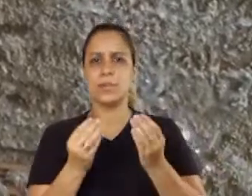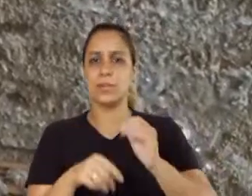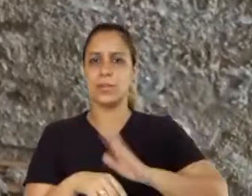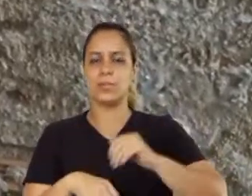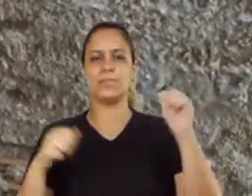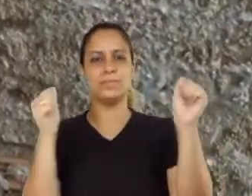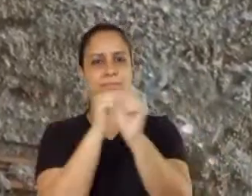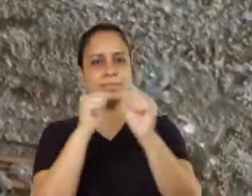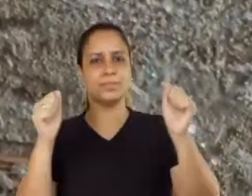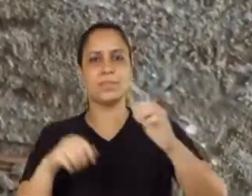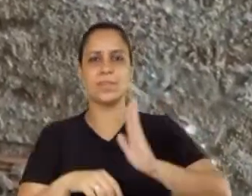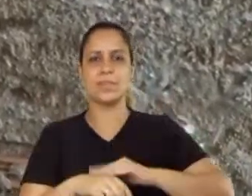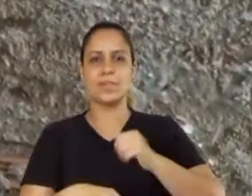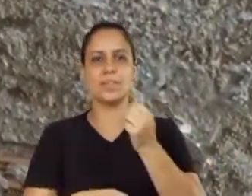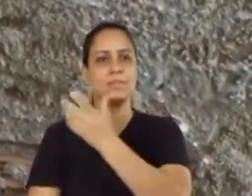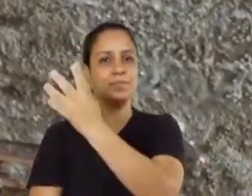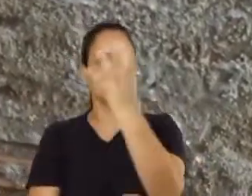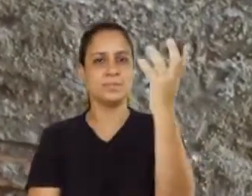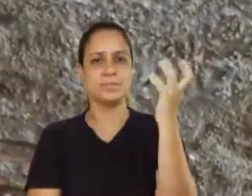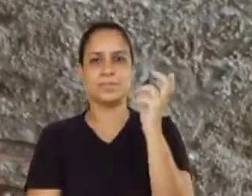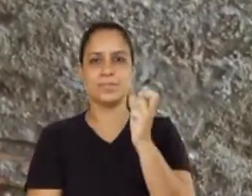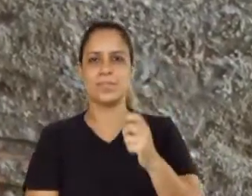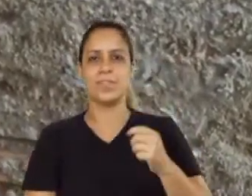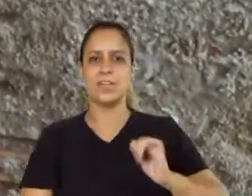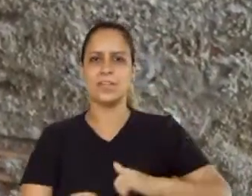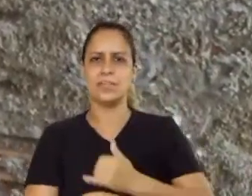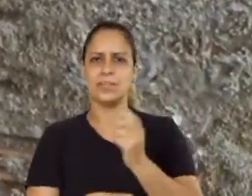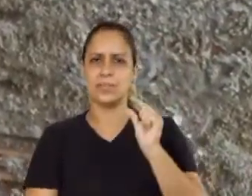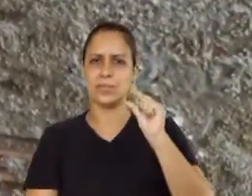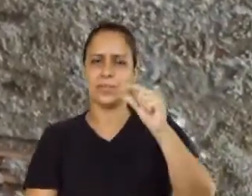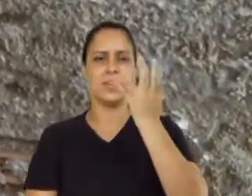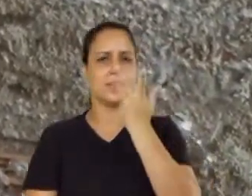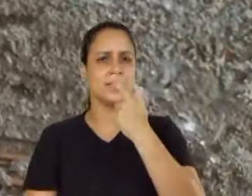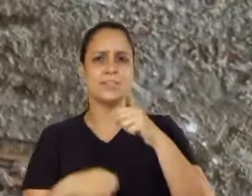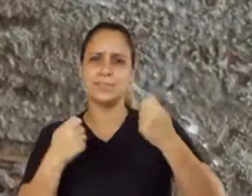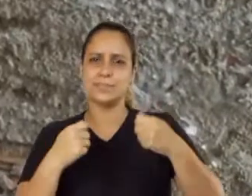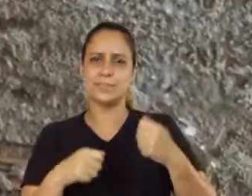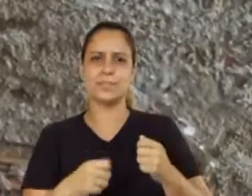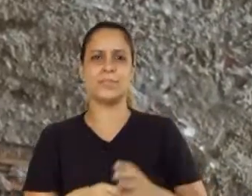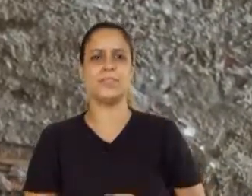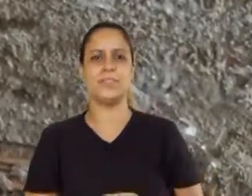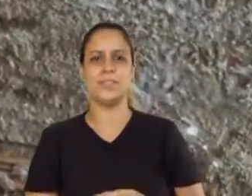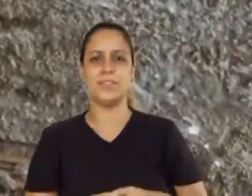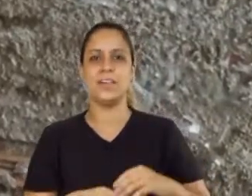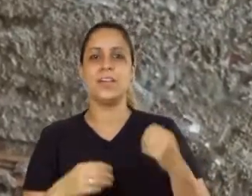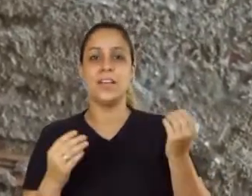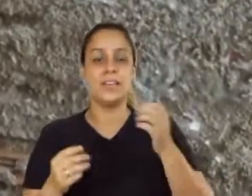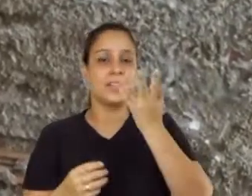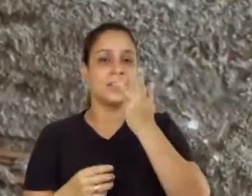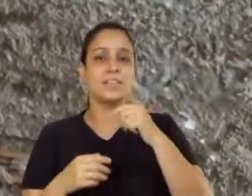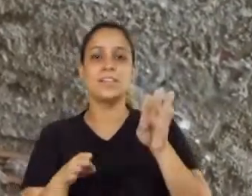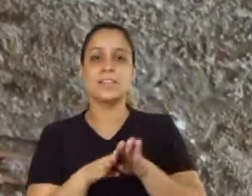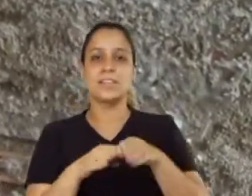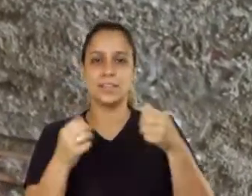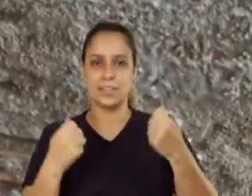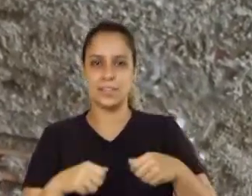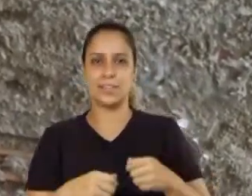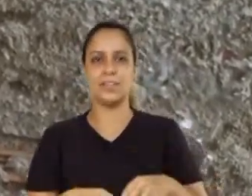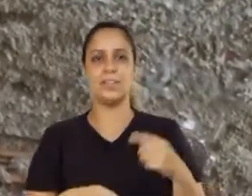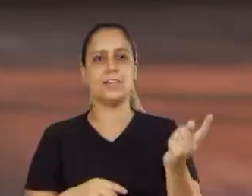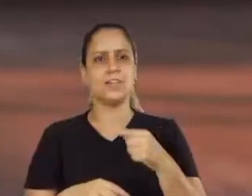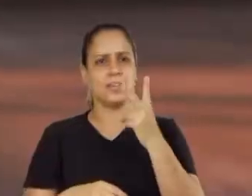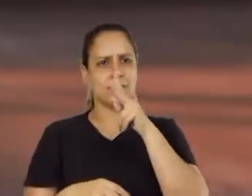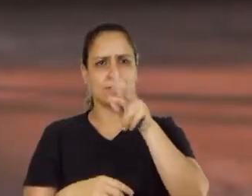precisa de mais áreas esportivas, mais áreas verdes. Porque falta um pouco, a criançada precisa disso e elas